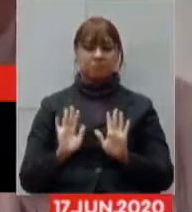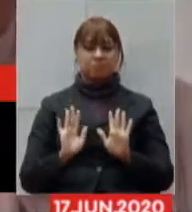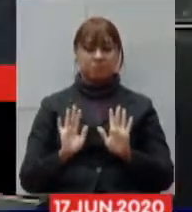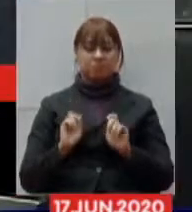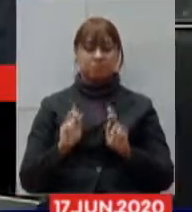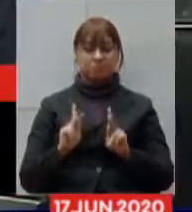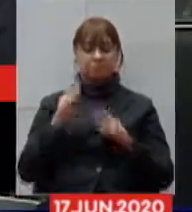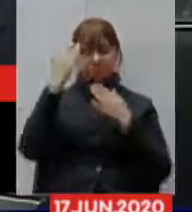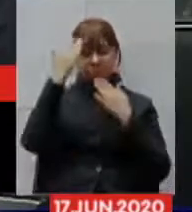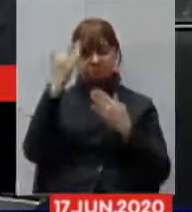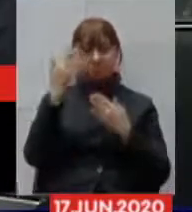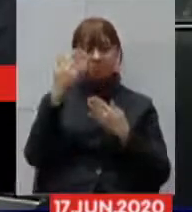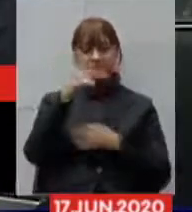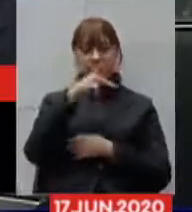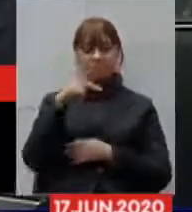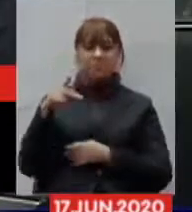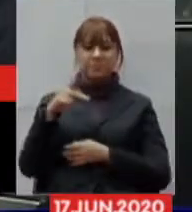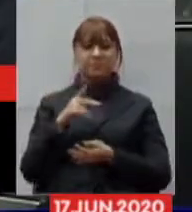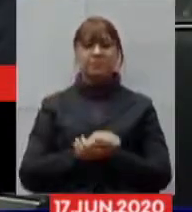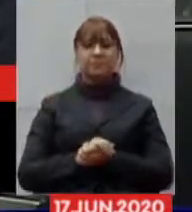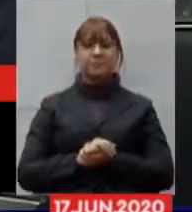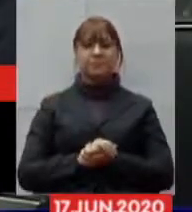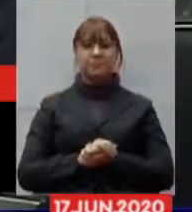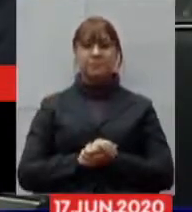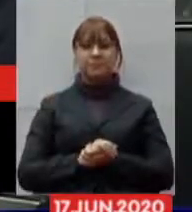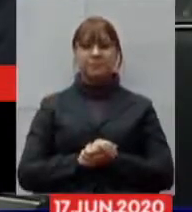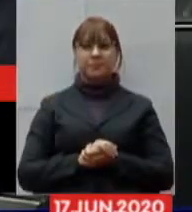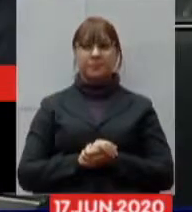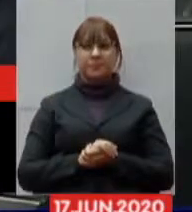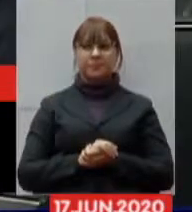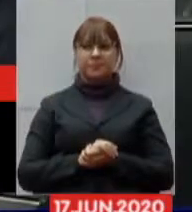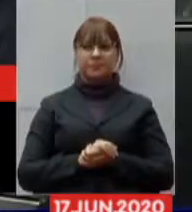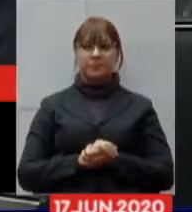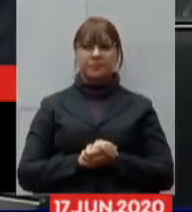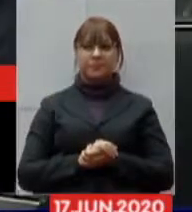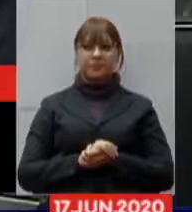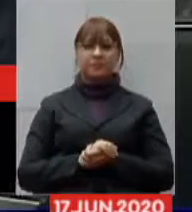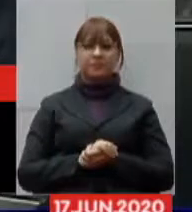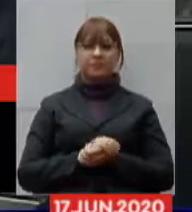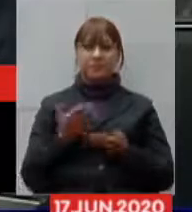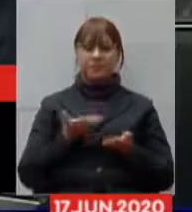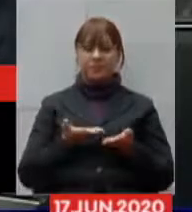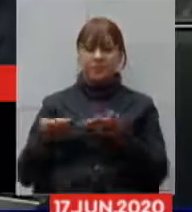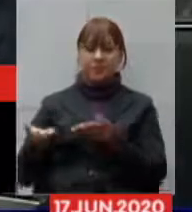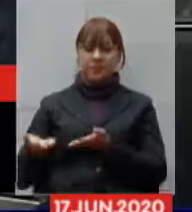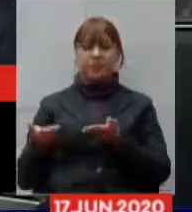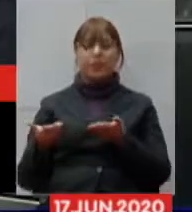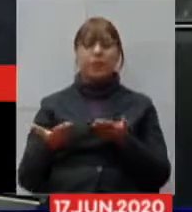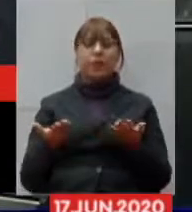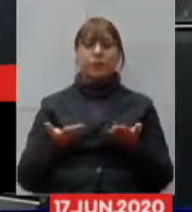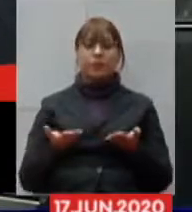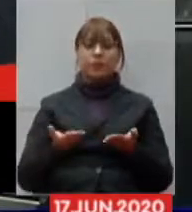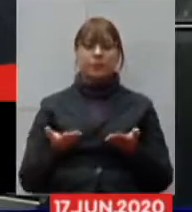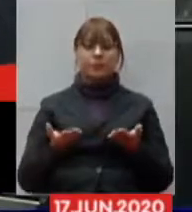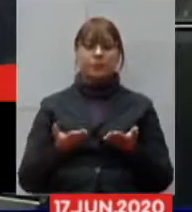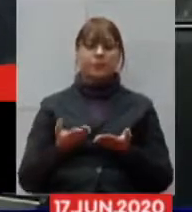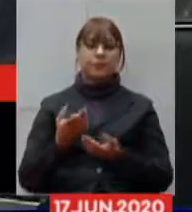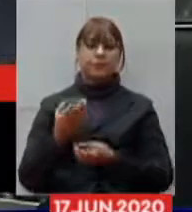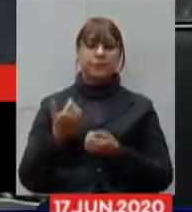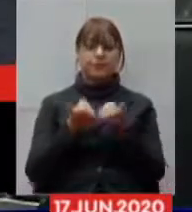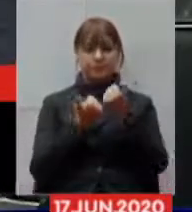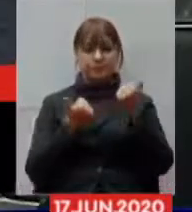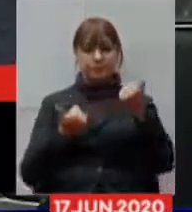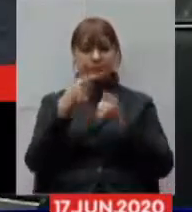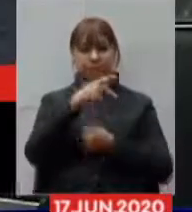obrigado está bom presidente obrigado passo a palavra agora ao vice